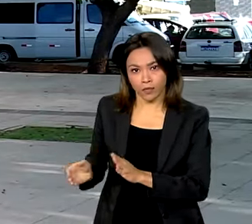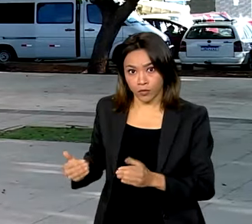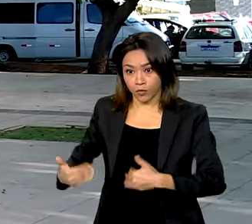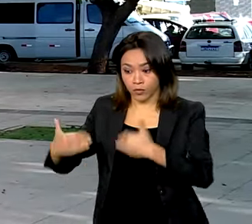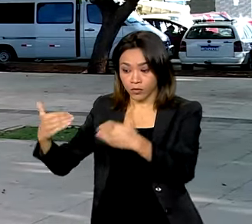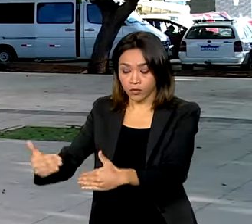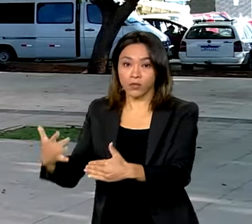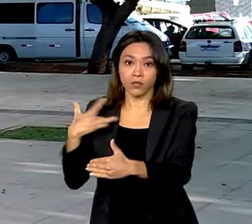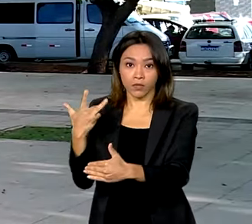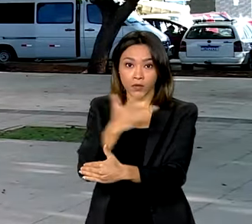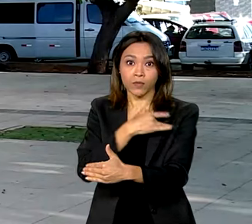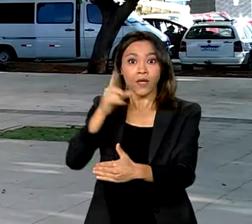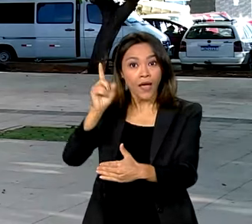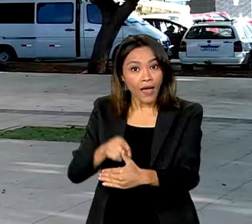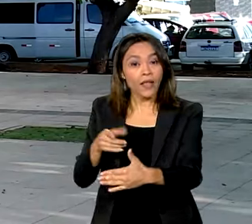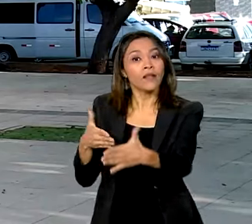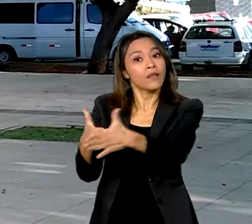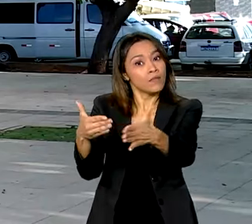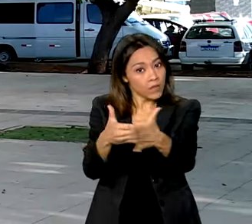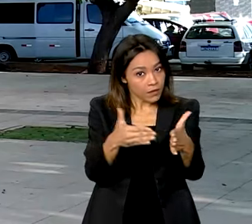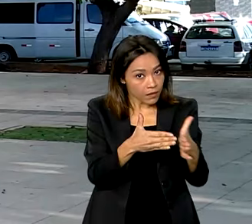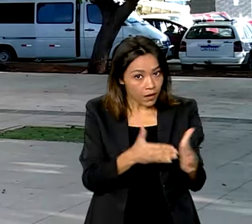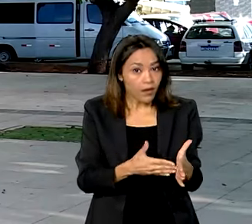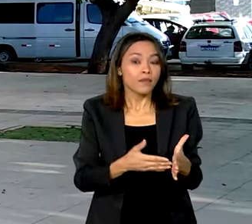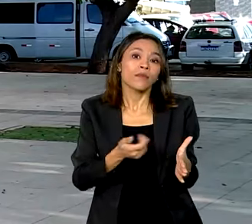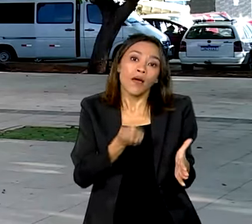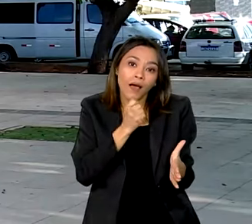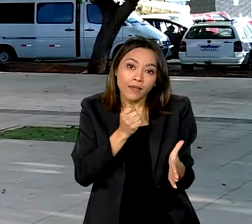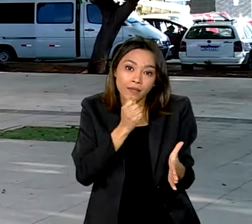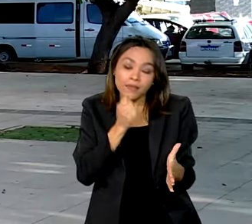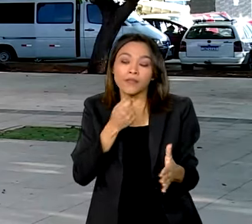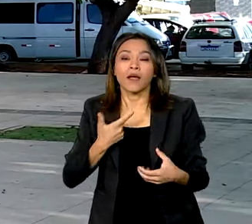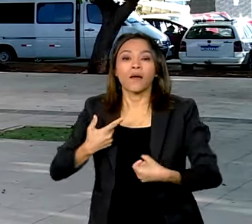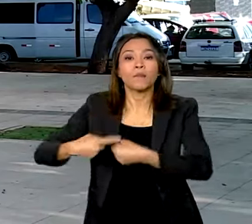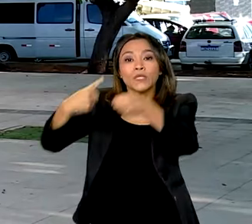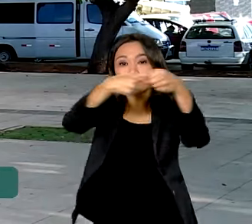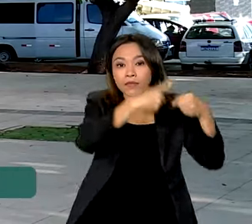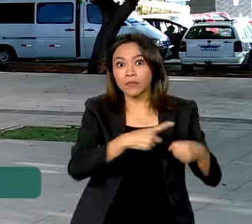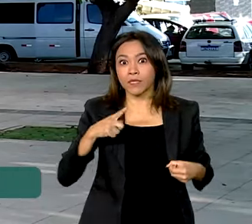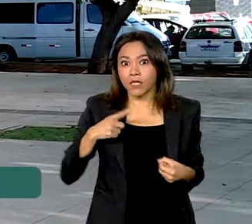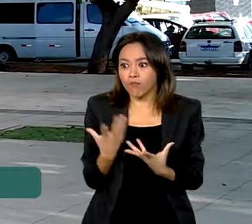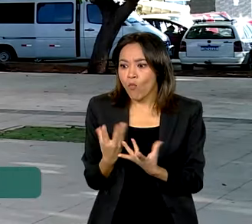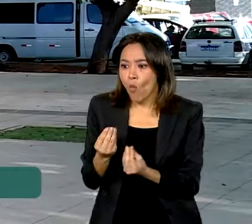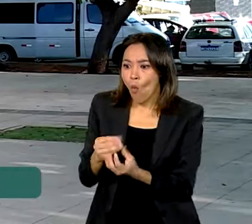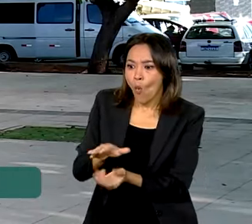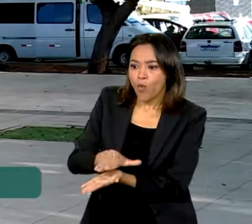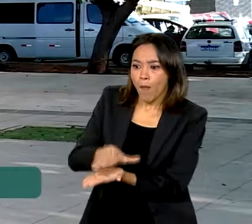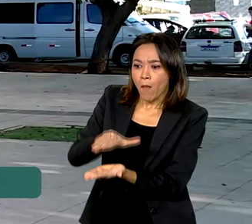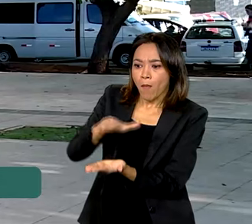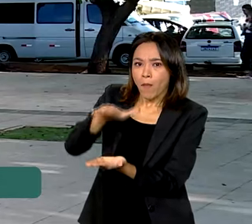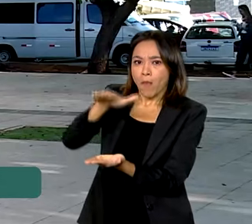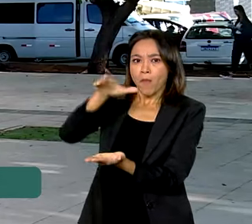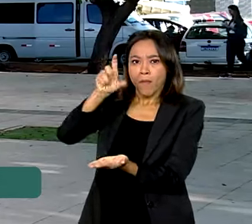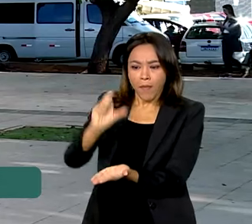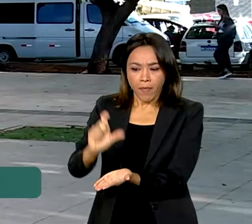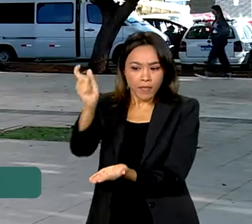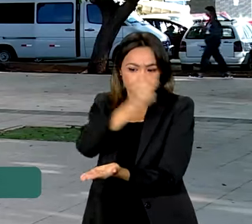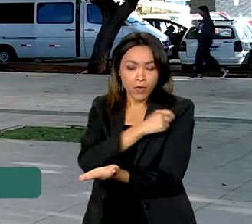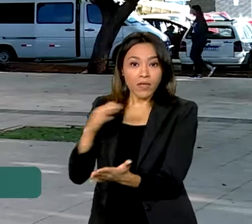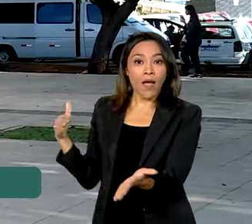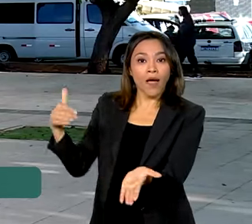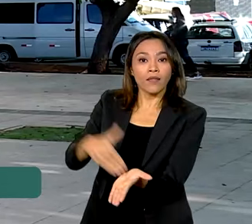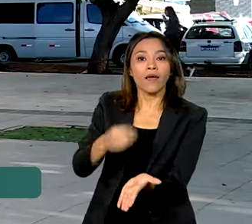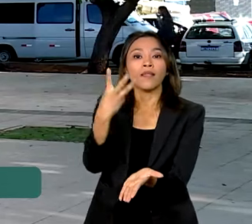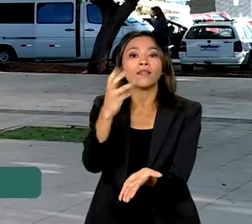restrita aos municípios que ainda têm um alto número de doses da vacina, com validade até 30 de abril. As